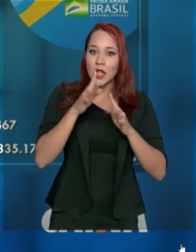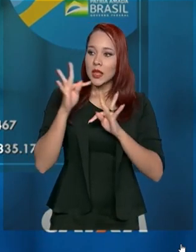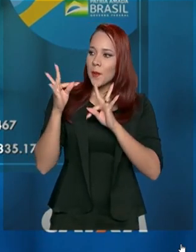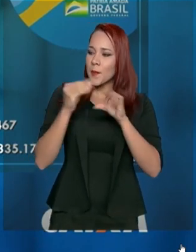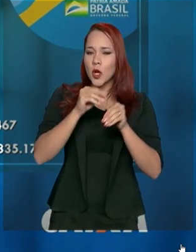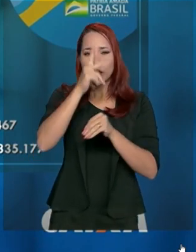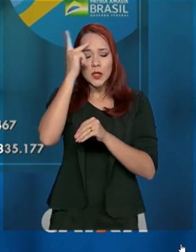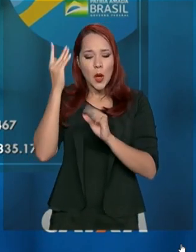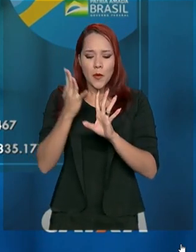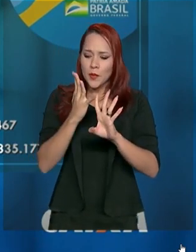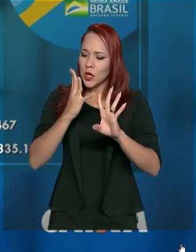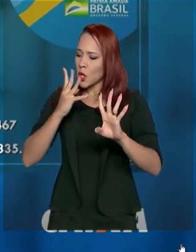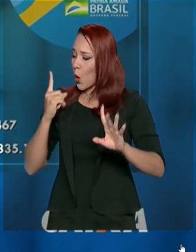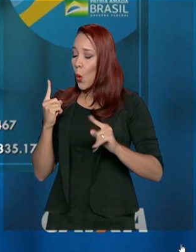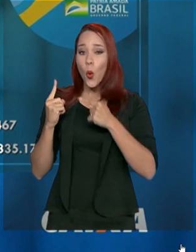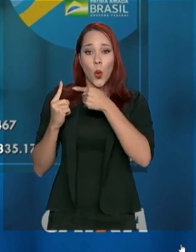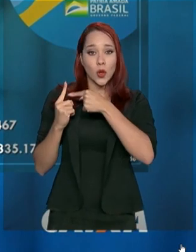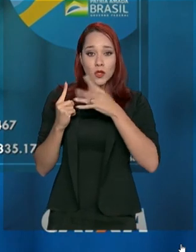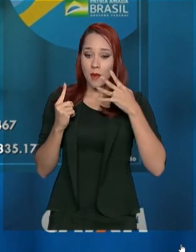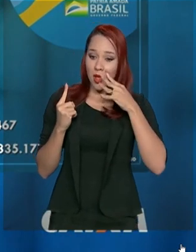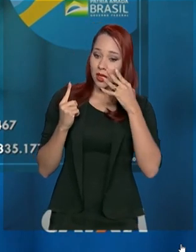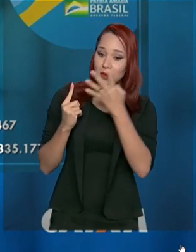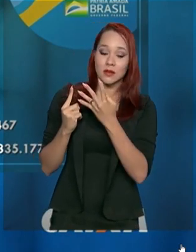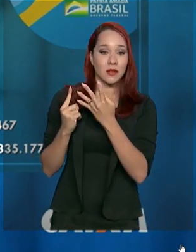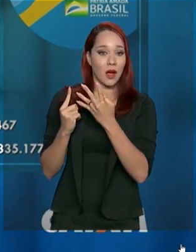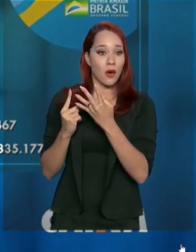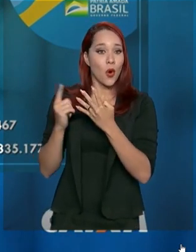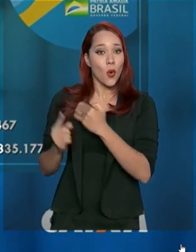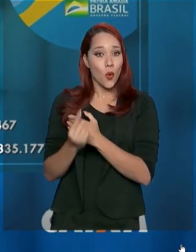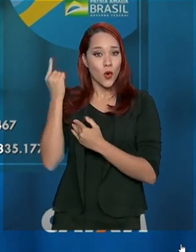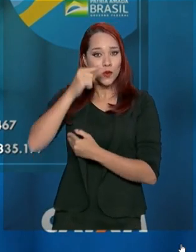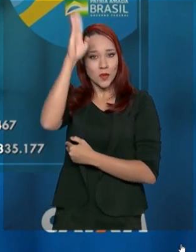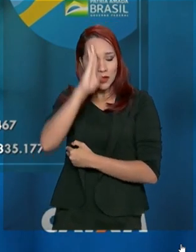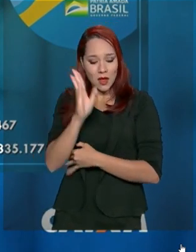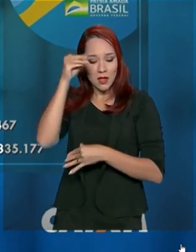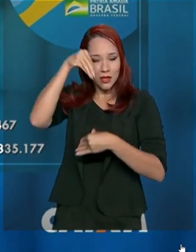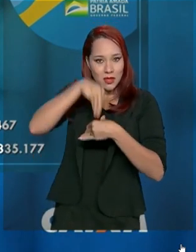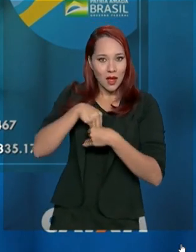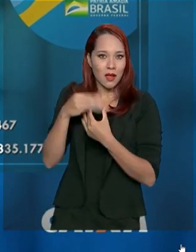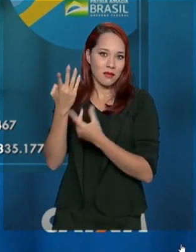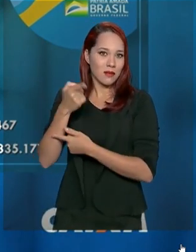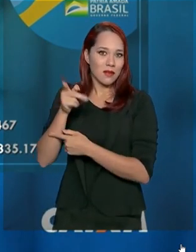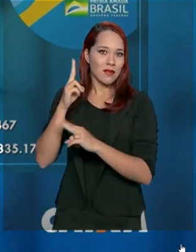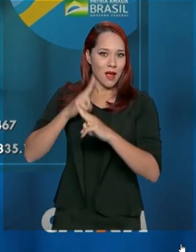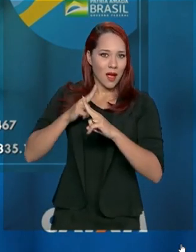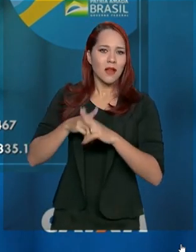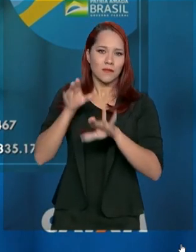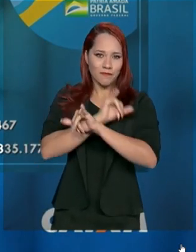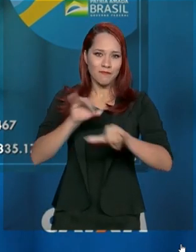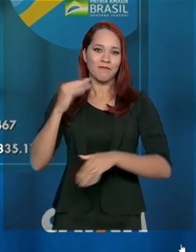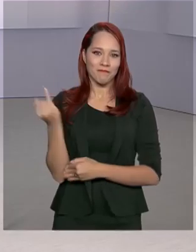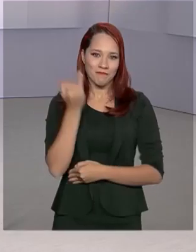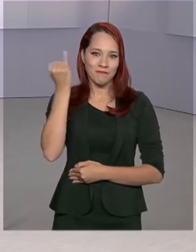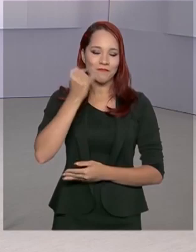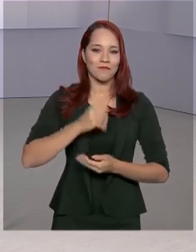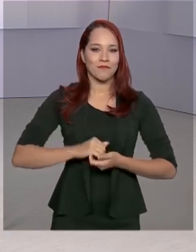a última pessoa, o último brasileiro dentro da agência. Essas são mensagens importantes.